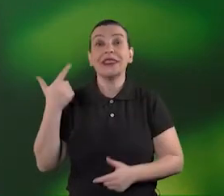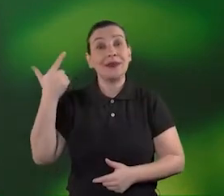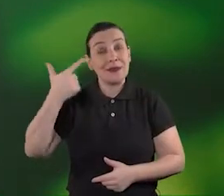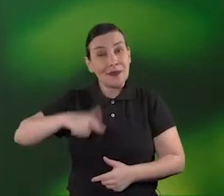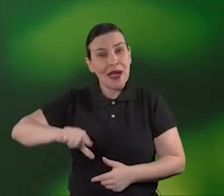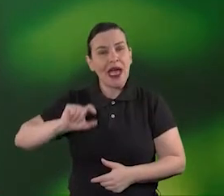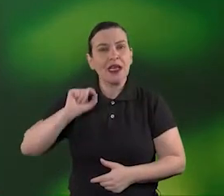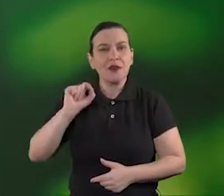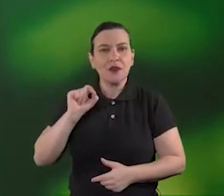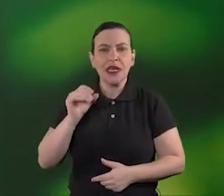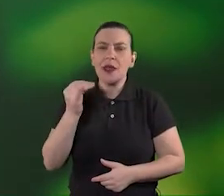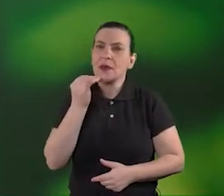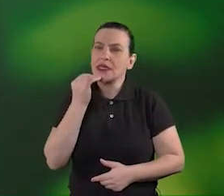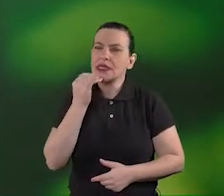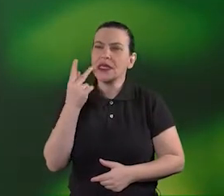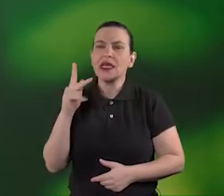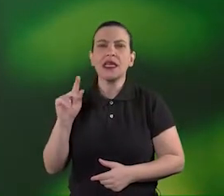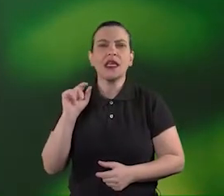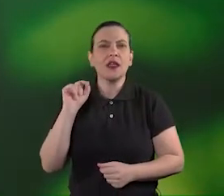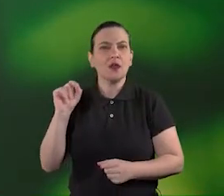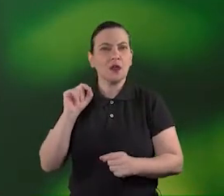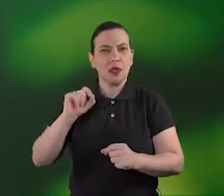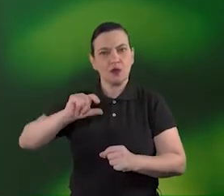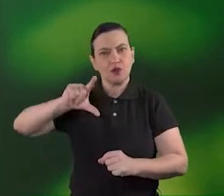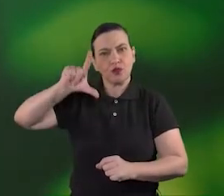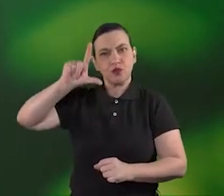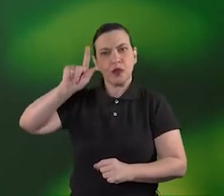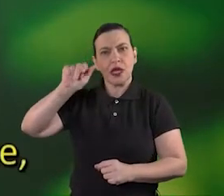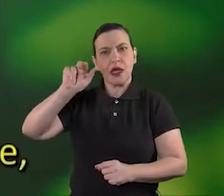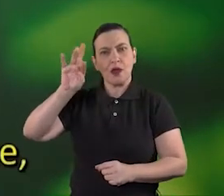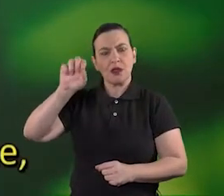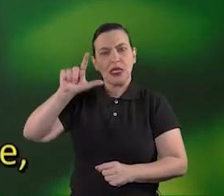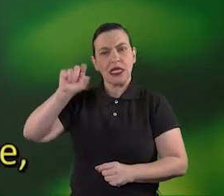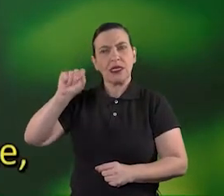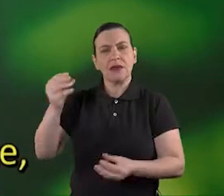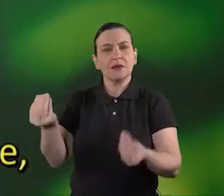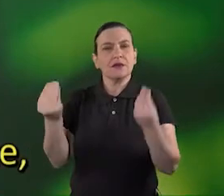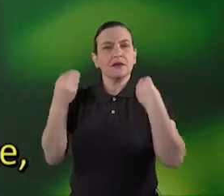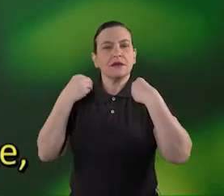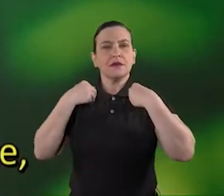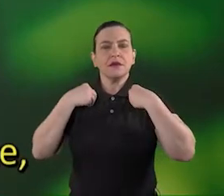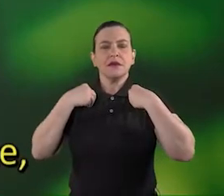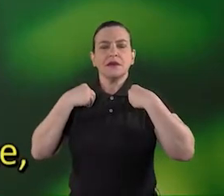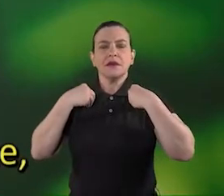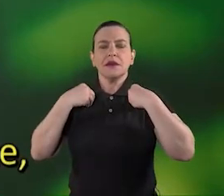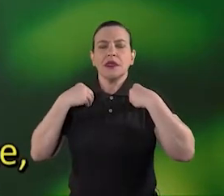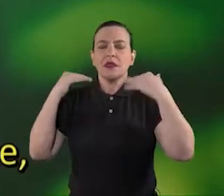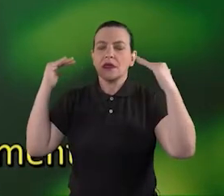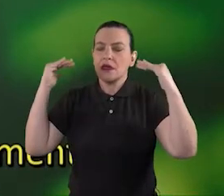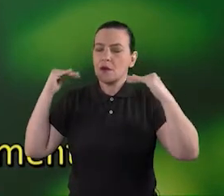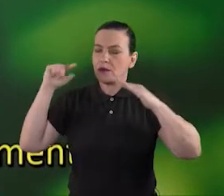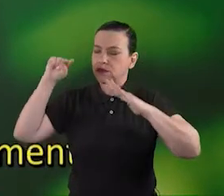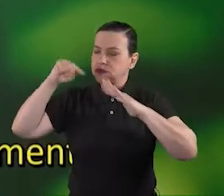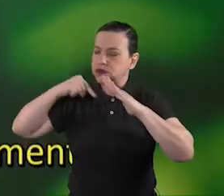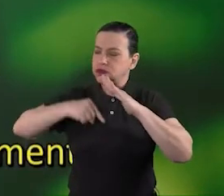que na galteria é proporcionalmente alto produz uma sensação calmante profundamente penetrante principalmente quando